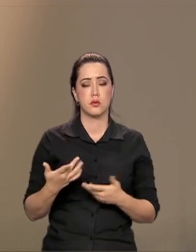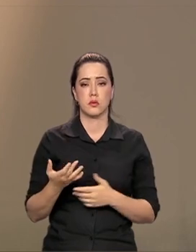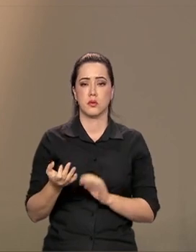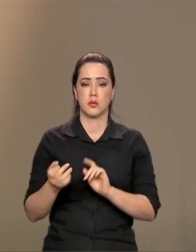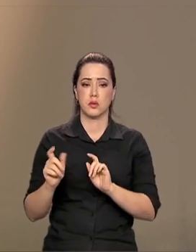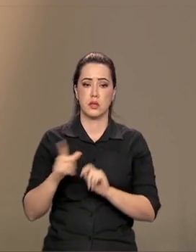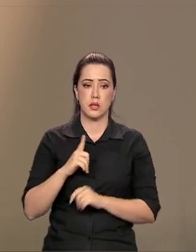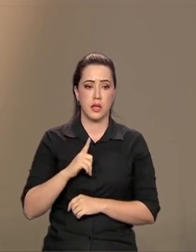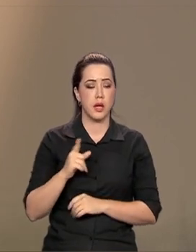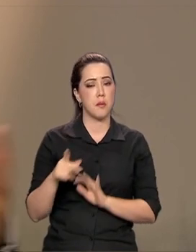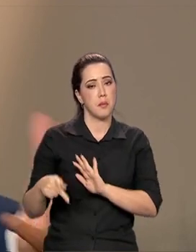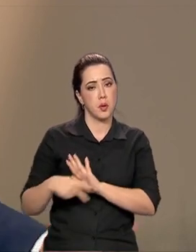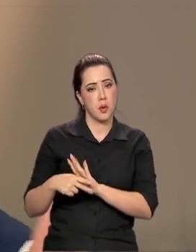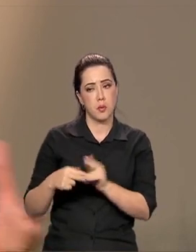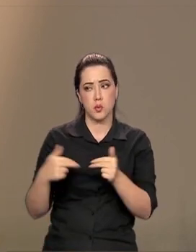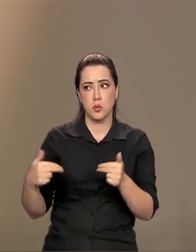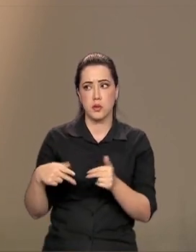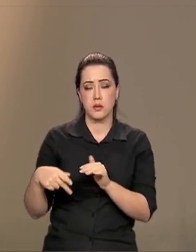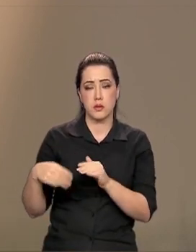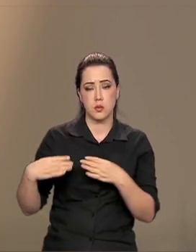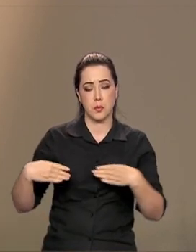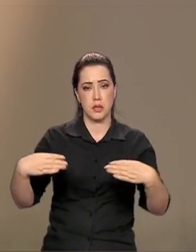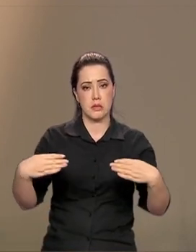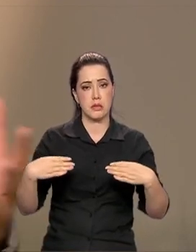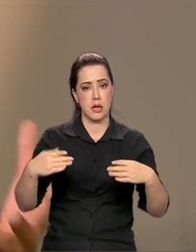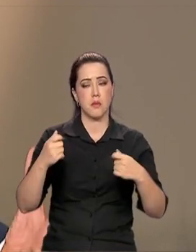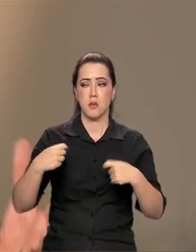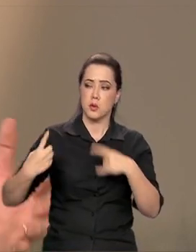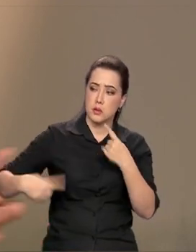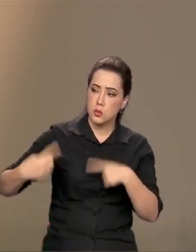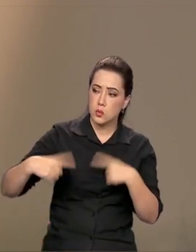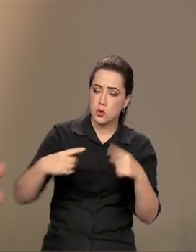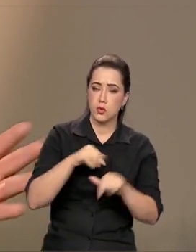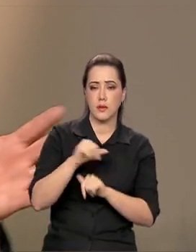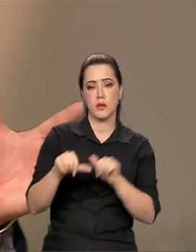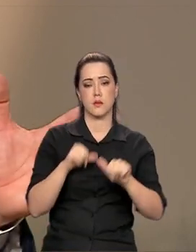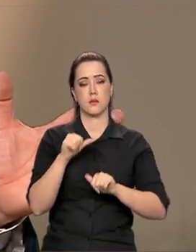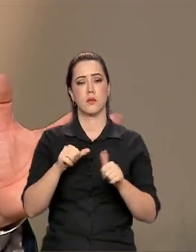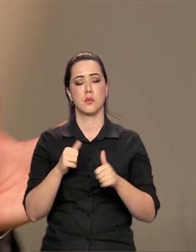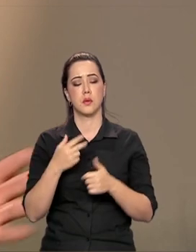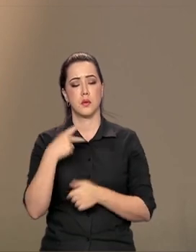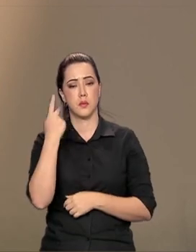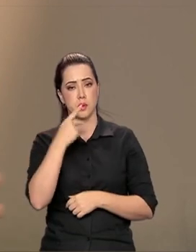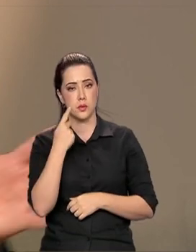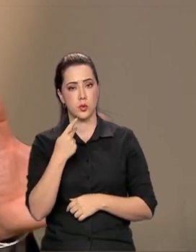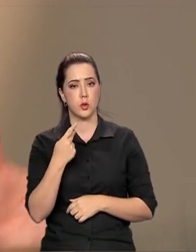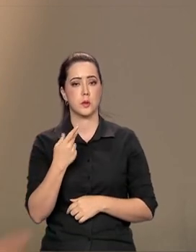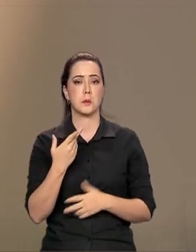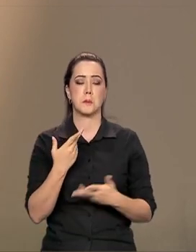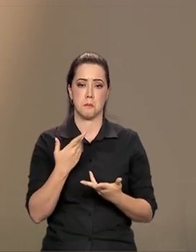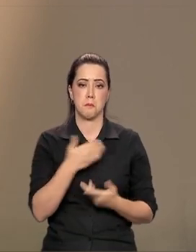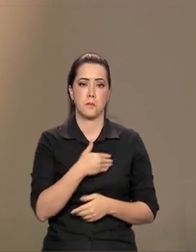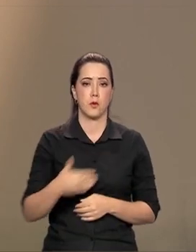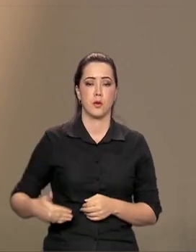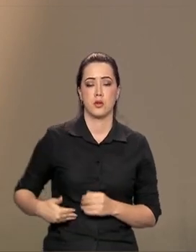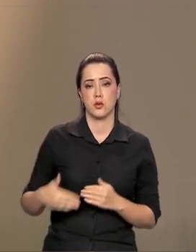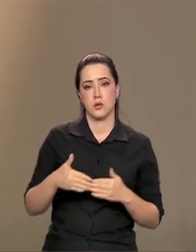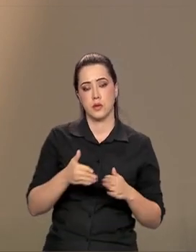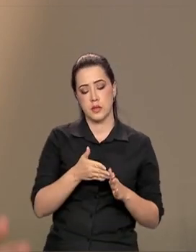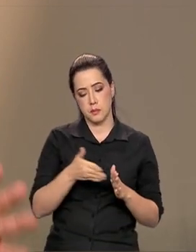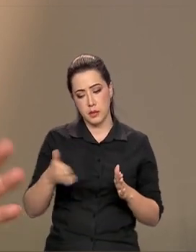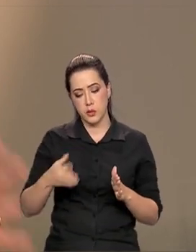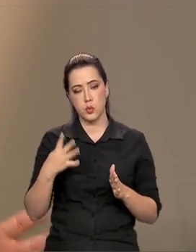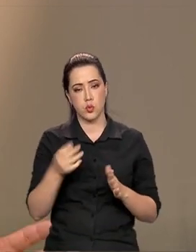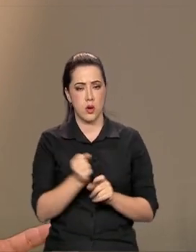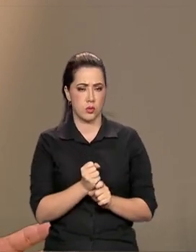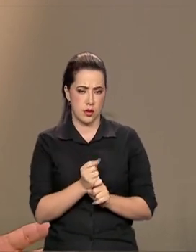do Ministério, que ele possa discutir e transformar isso em políticas públicas ao longo dos 4 anos.